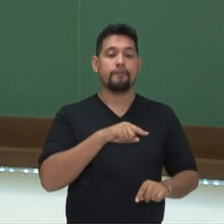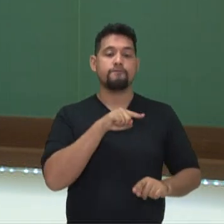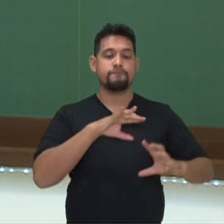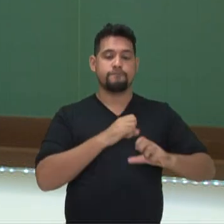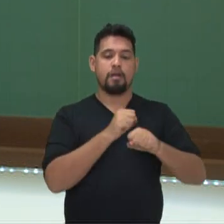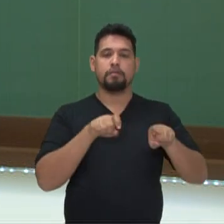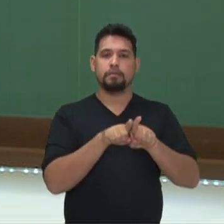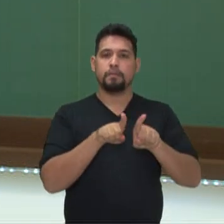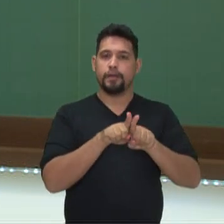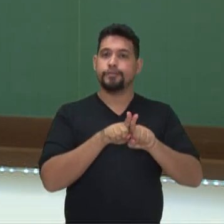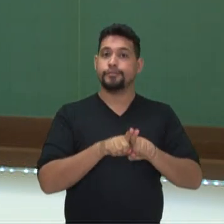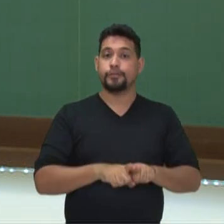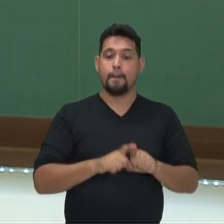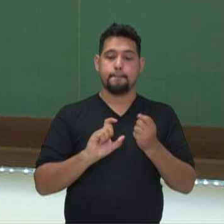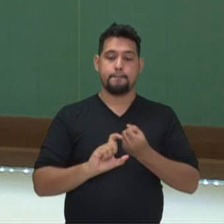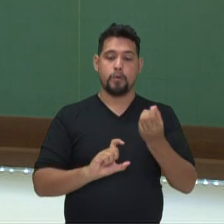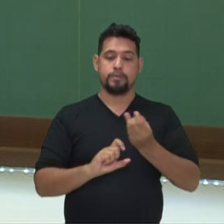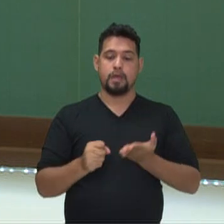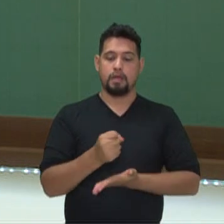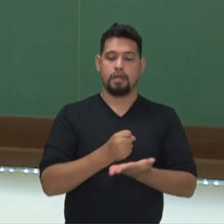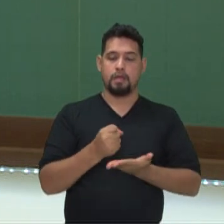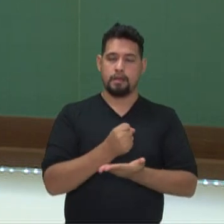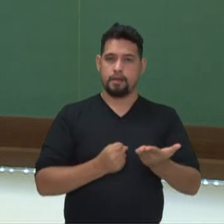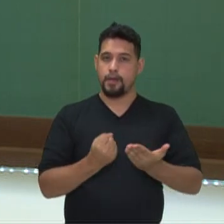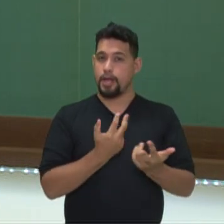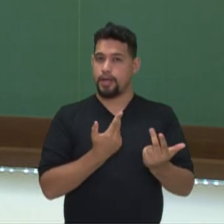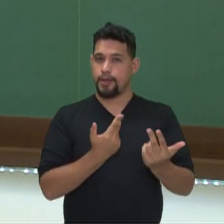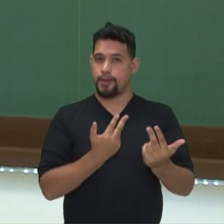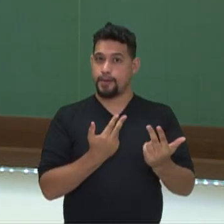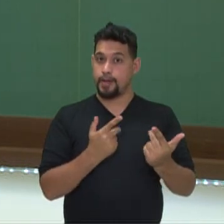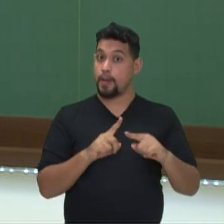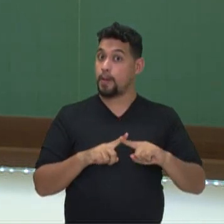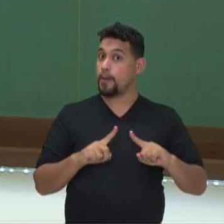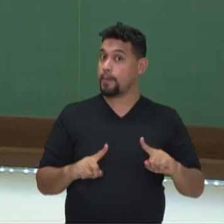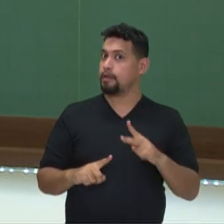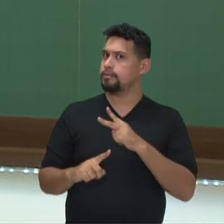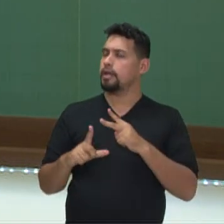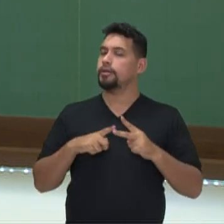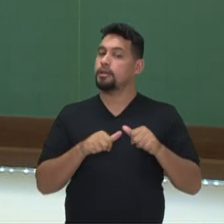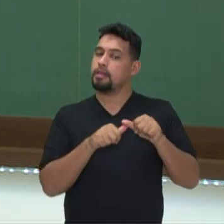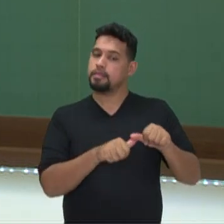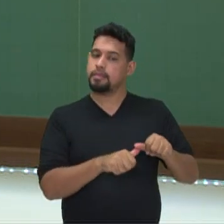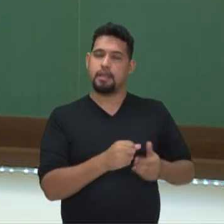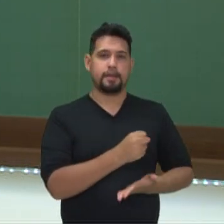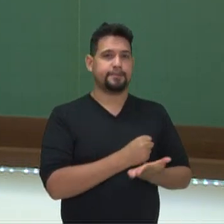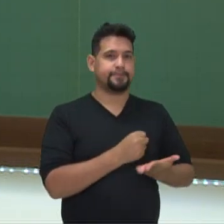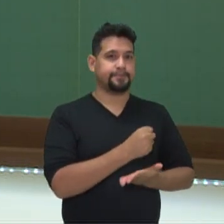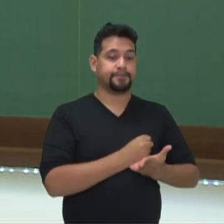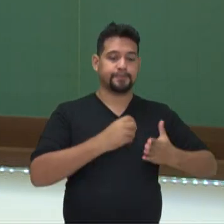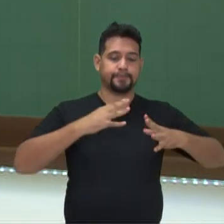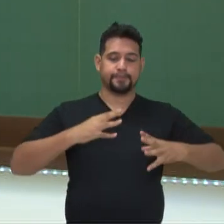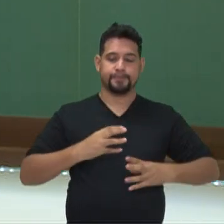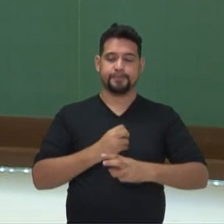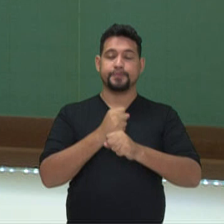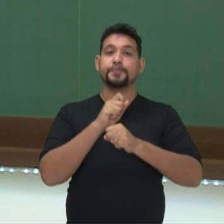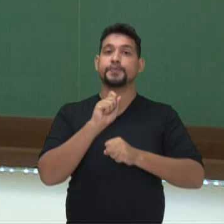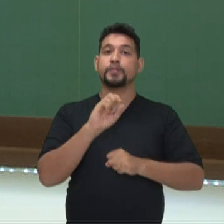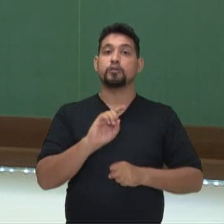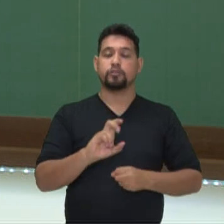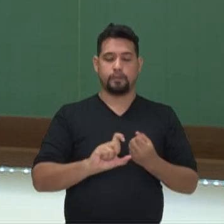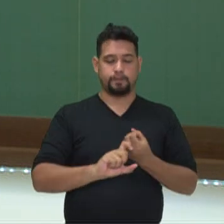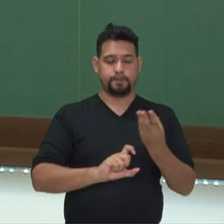de potências de mesma base. Neste caso nós conservamos a base e somamos os